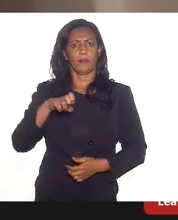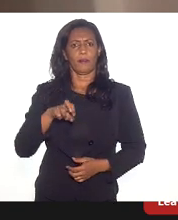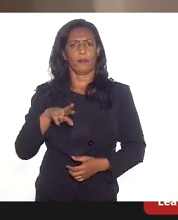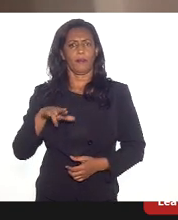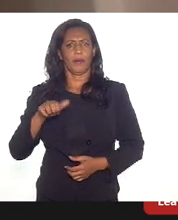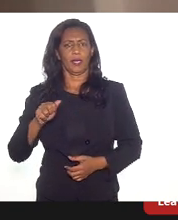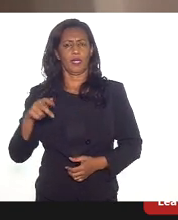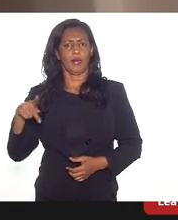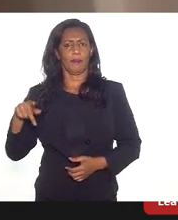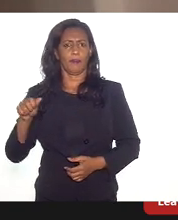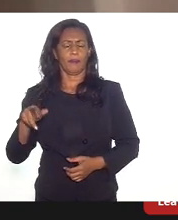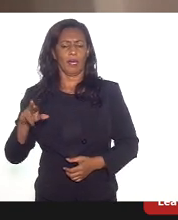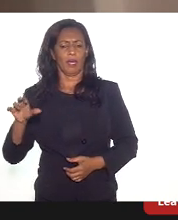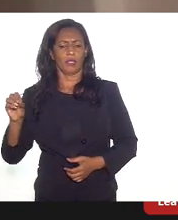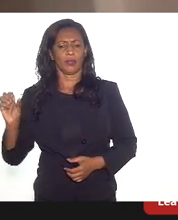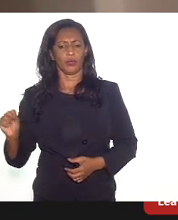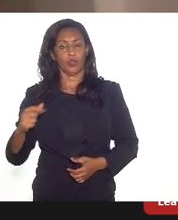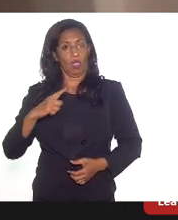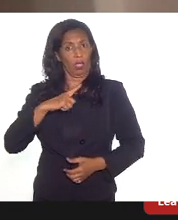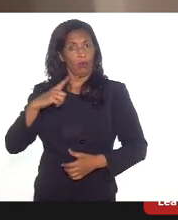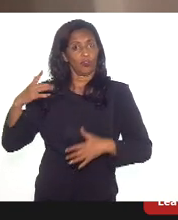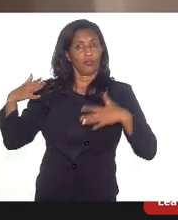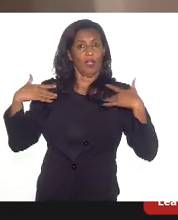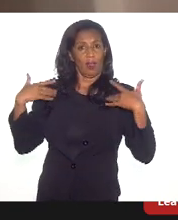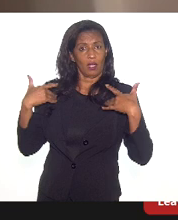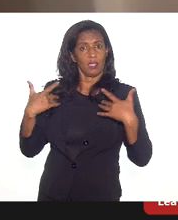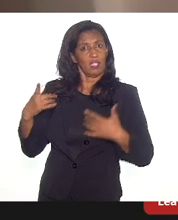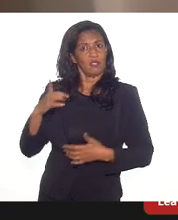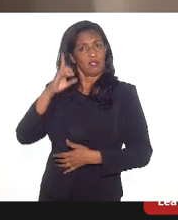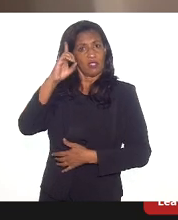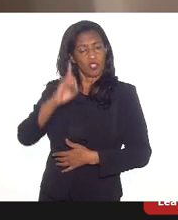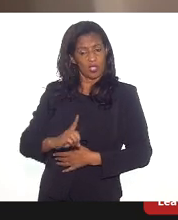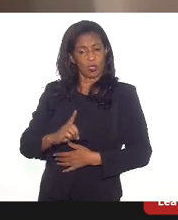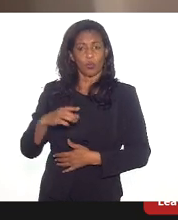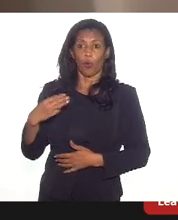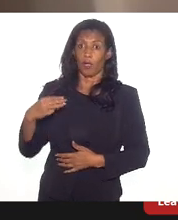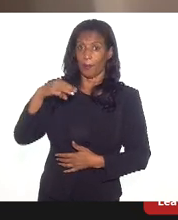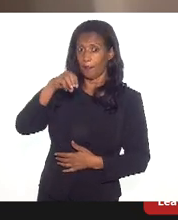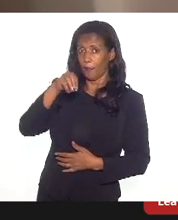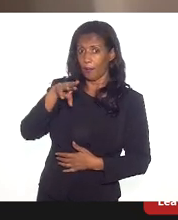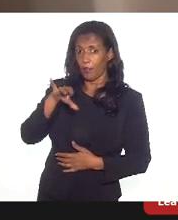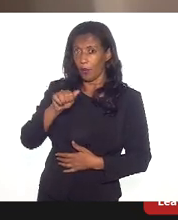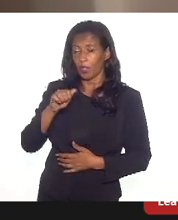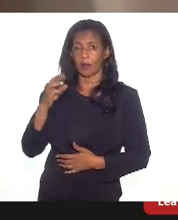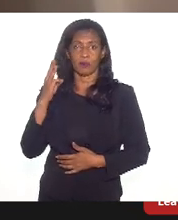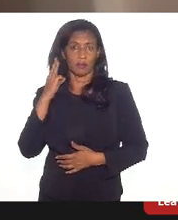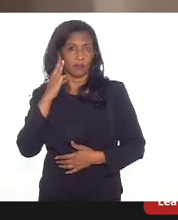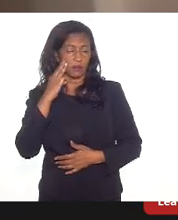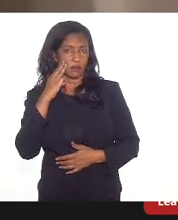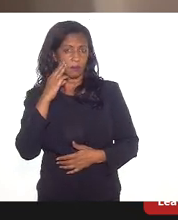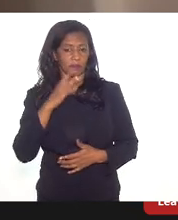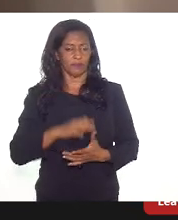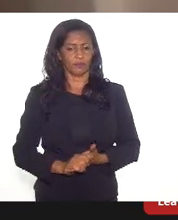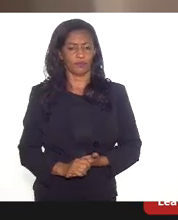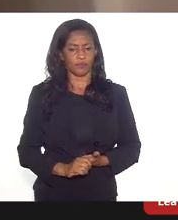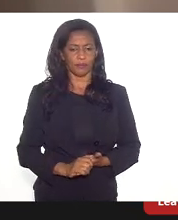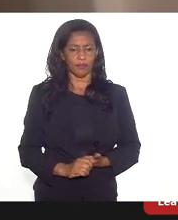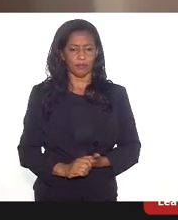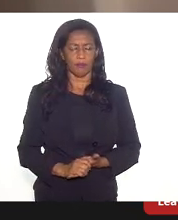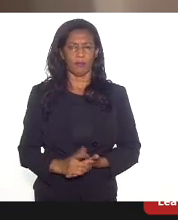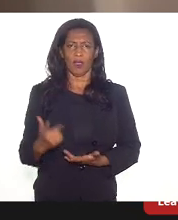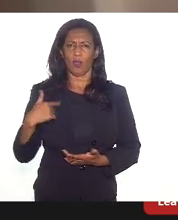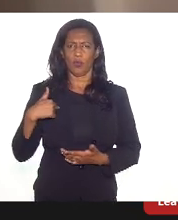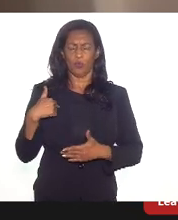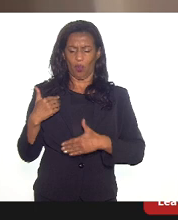Curitiba, que eu tive a alegria de presidir, e Mônica Valdeque, eu acho que o Pereira Passos é psíquico ano de carreira,